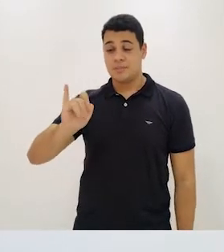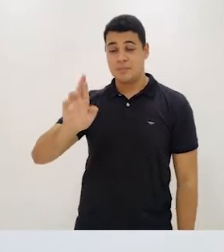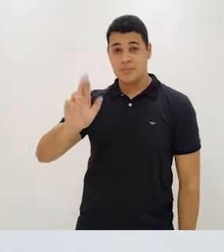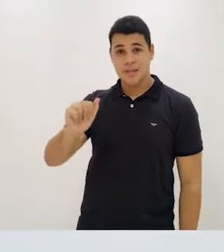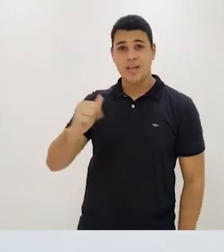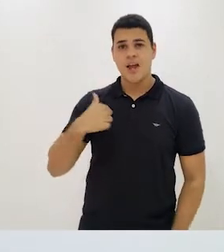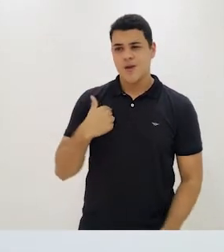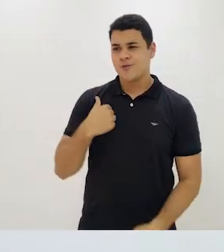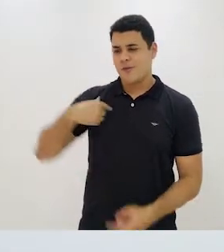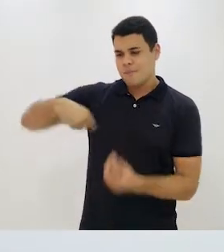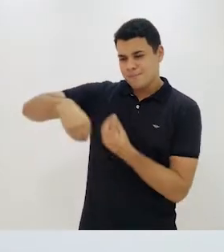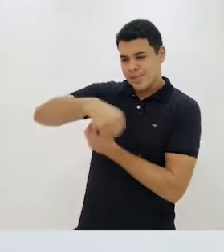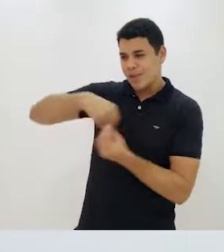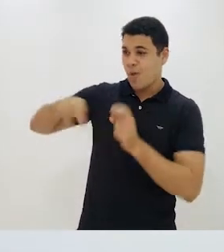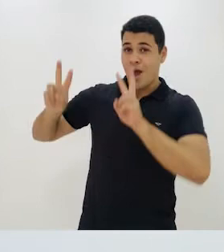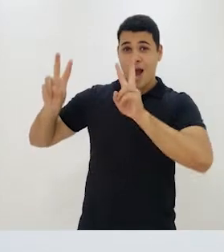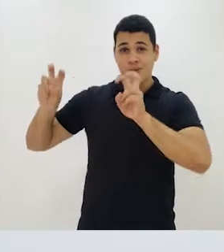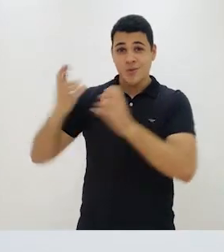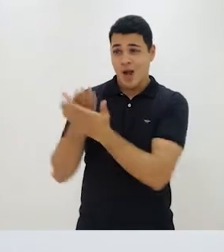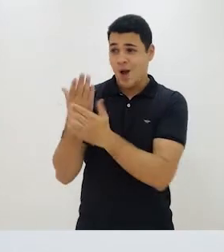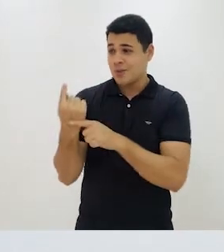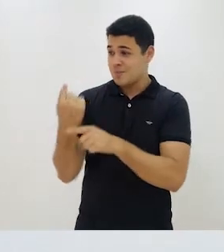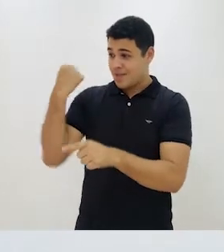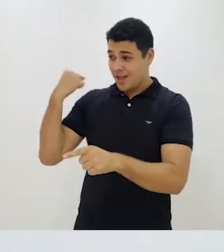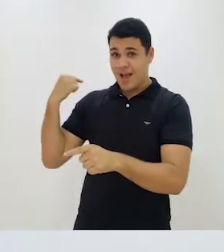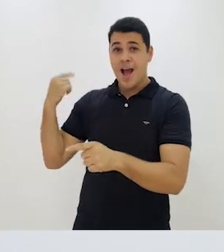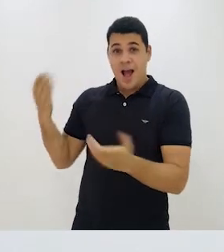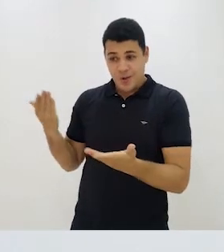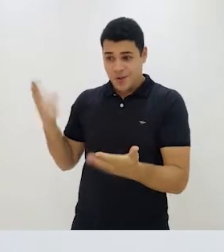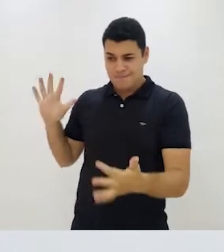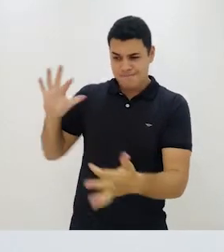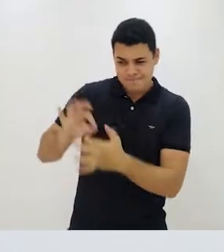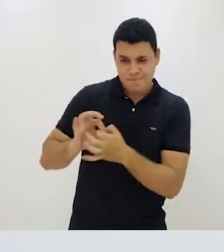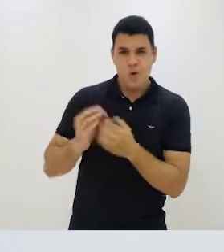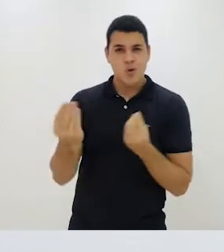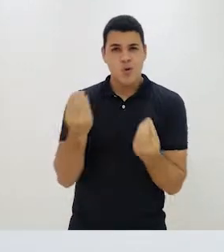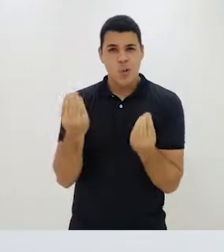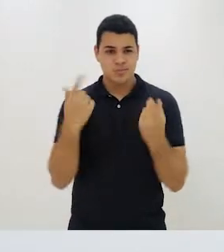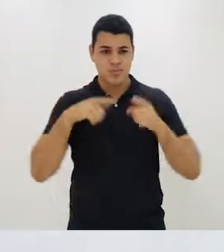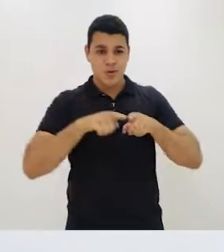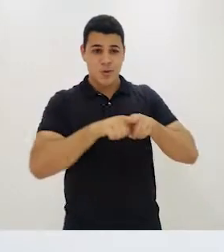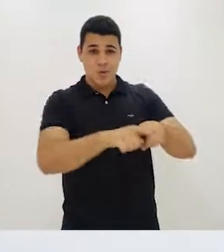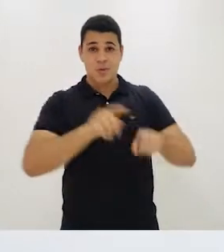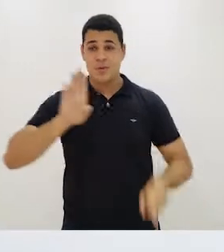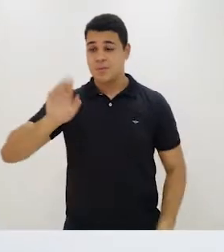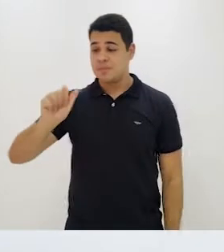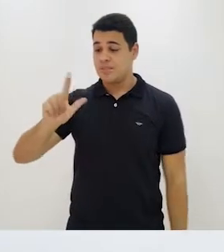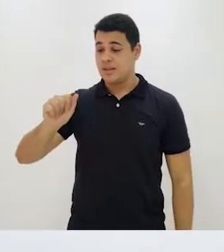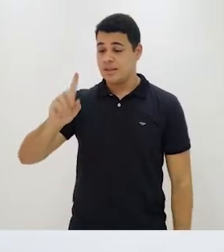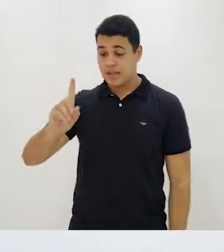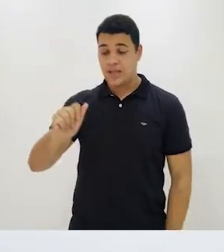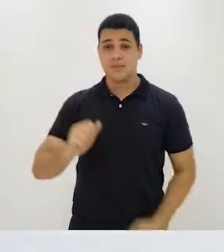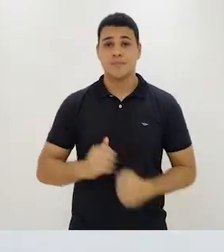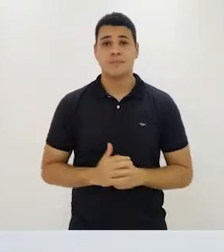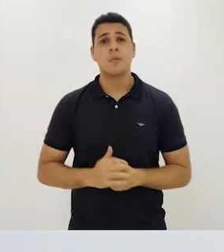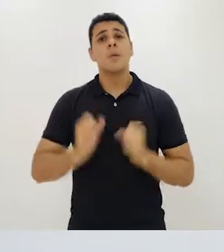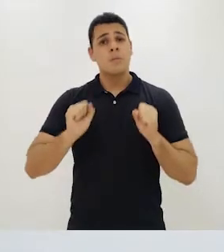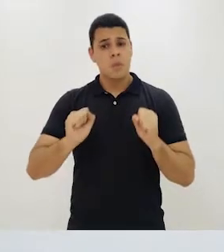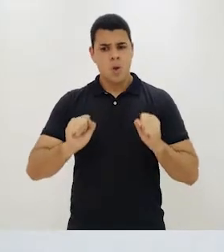falado no outro vídeo sobre como acompanhar uma balada. Com acordes